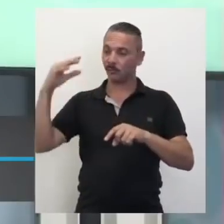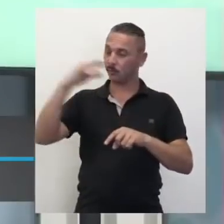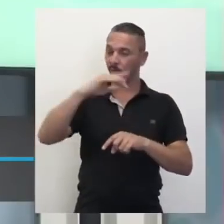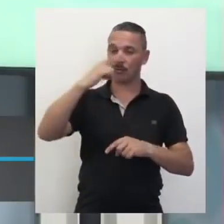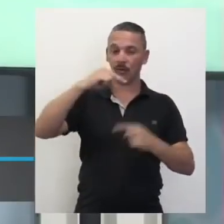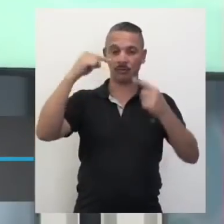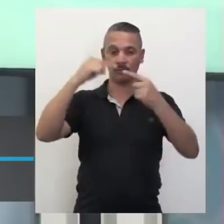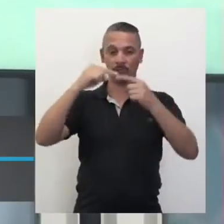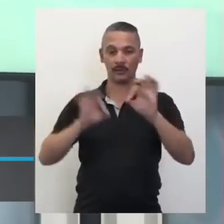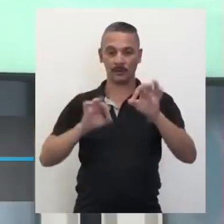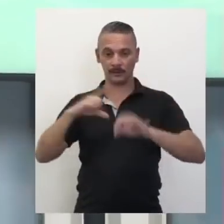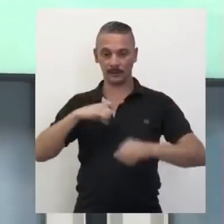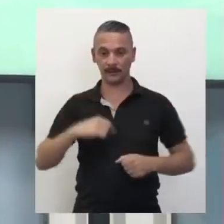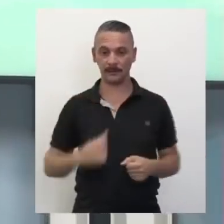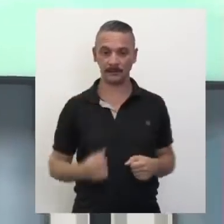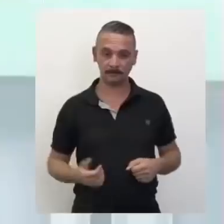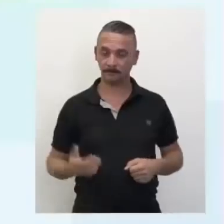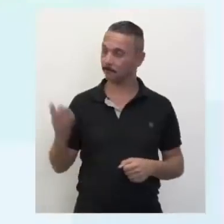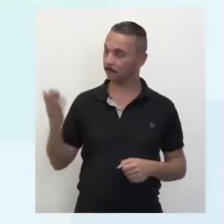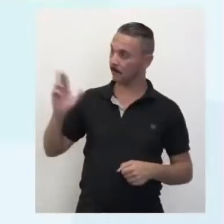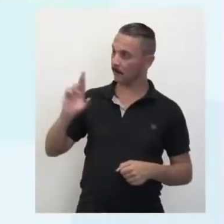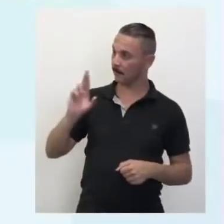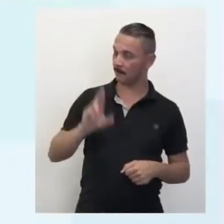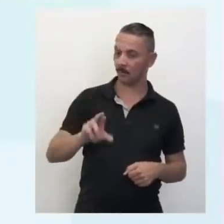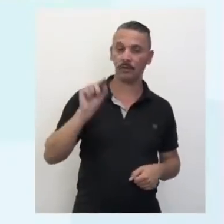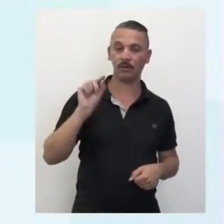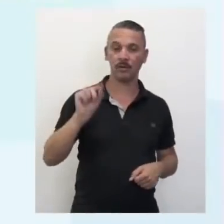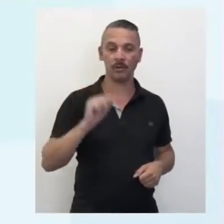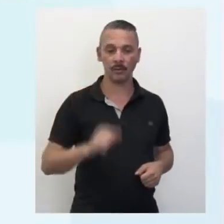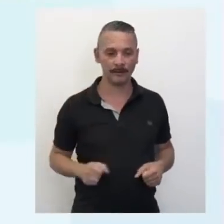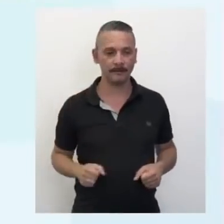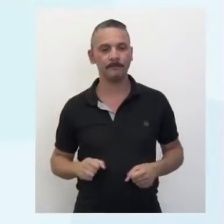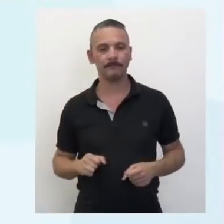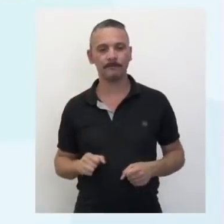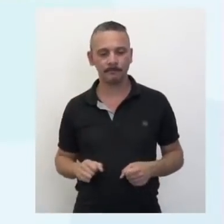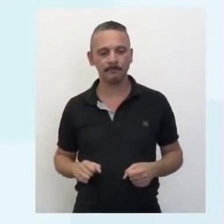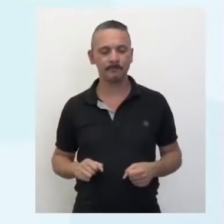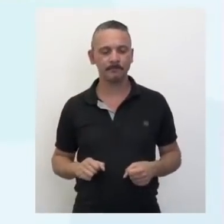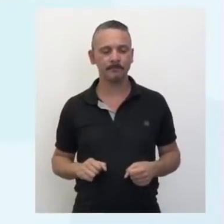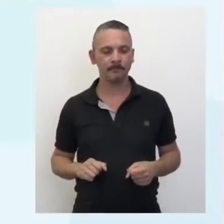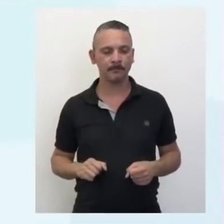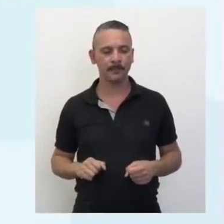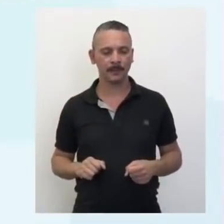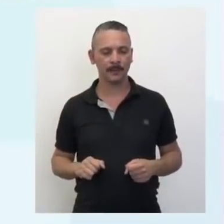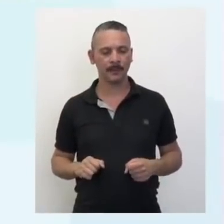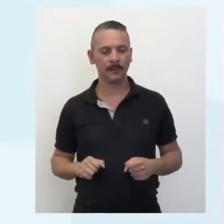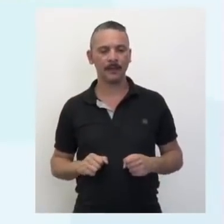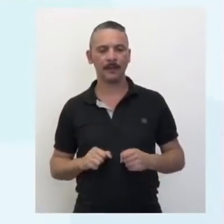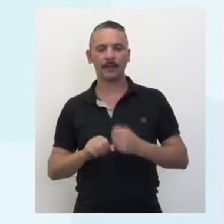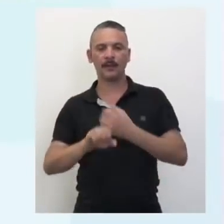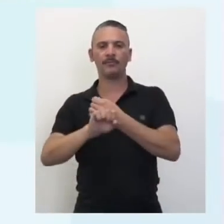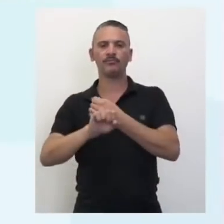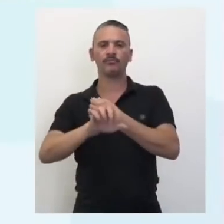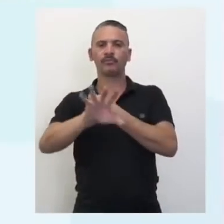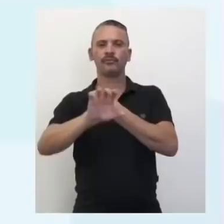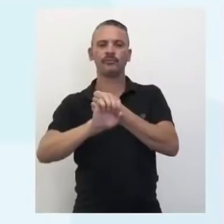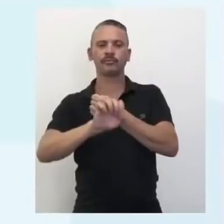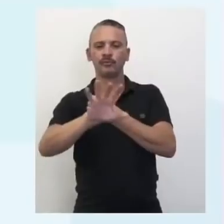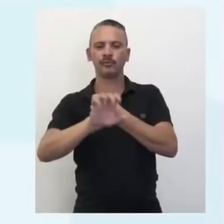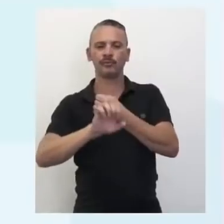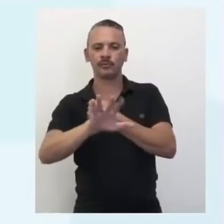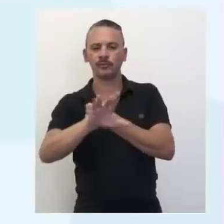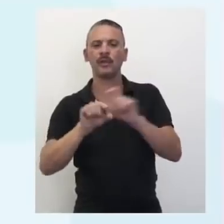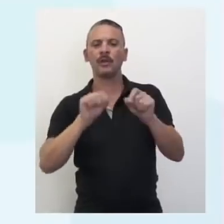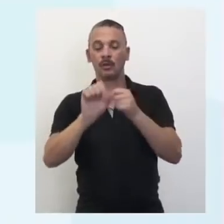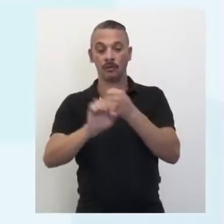coisas por aí pela frente. Então em um minuto você vai responder agora para mim o seguinte. Dentre as ondas eletromagnéticas conhecidas,